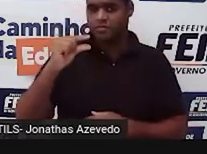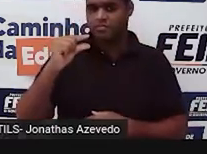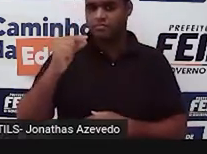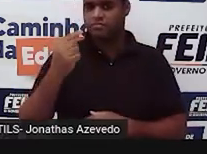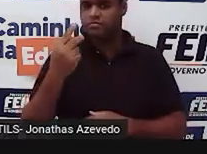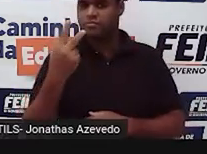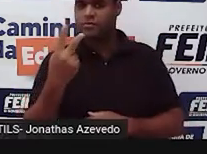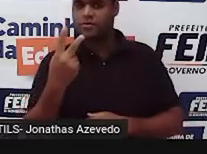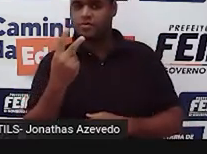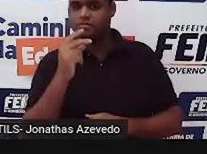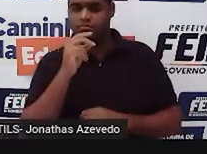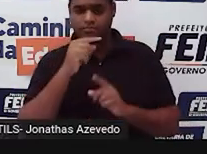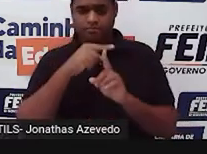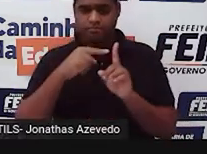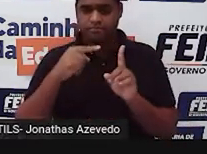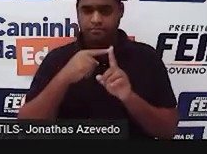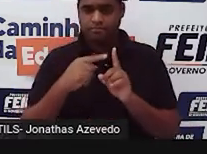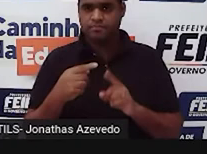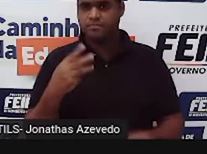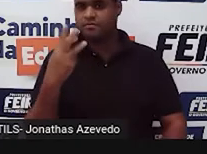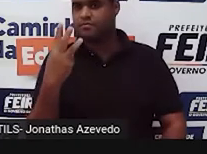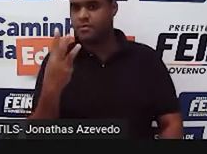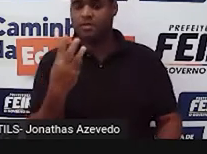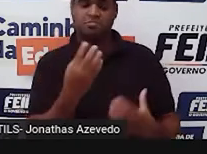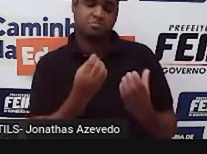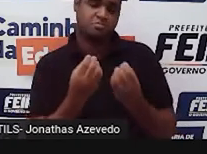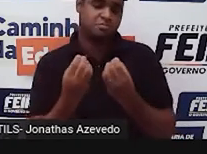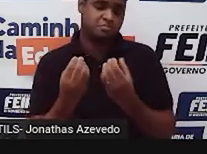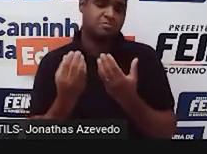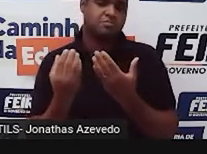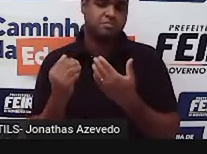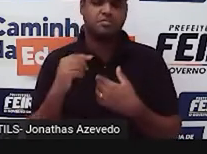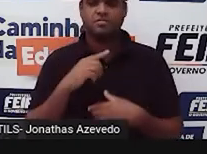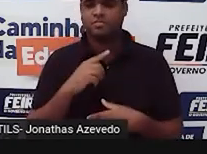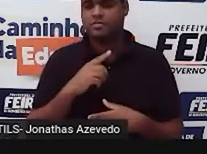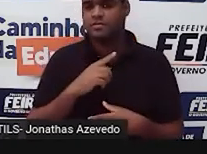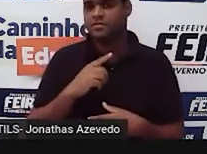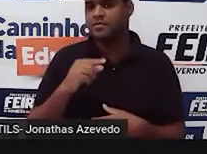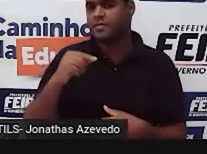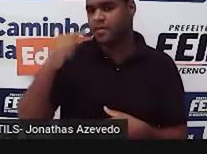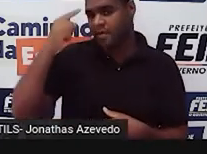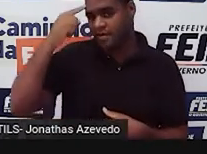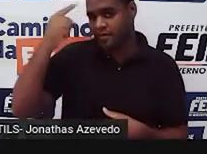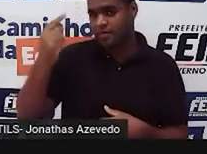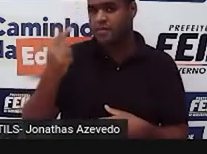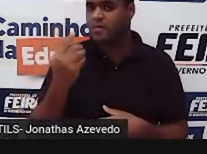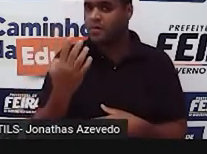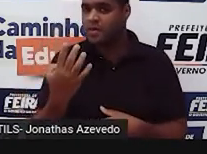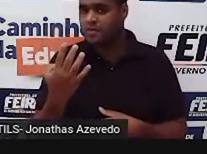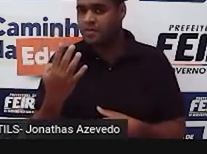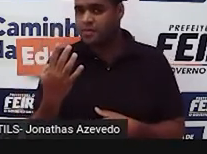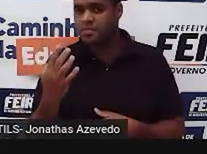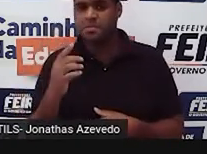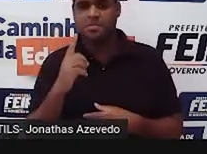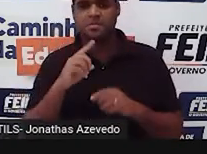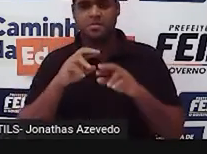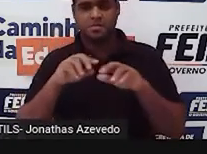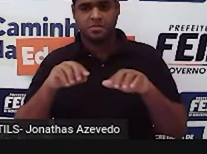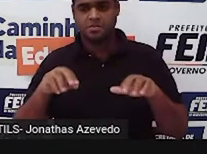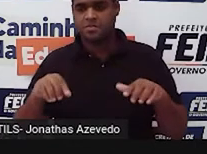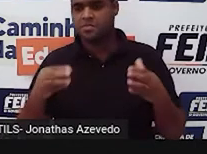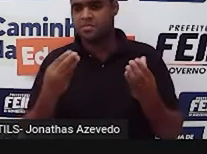dois para metade, três para amarelo, ou quatro para bastante, tá? 30